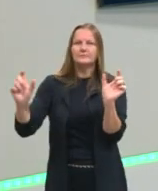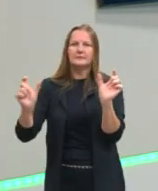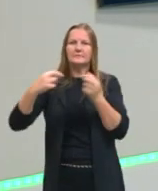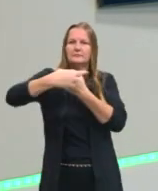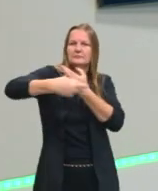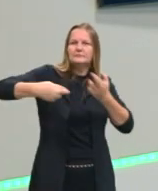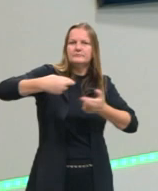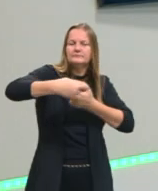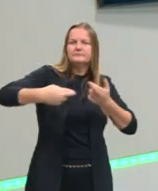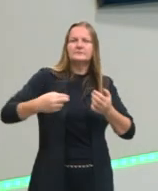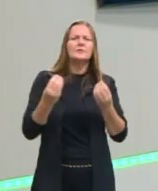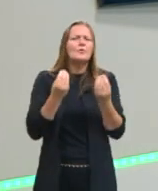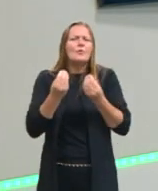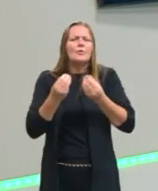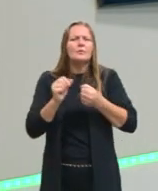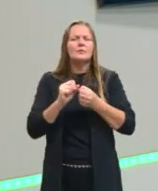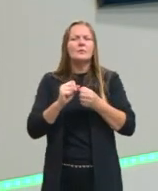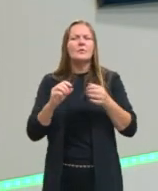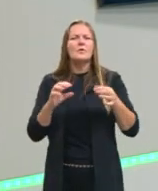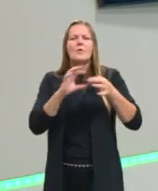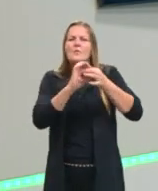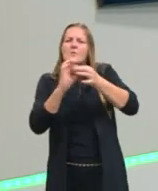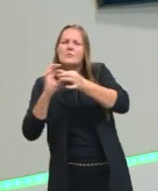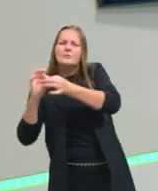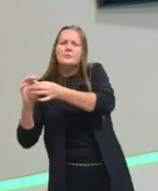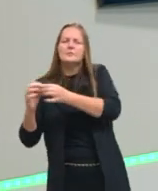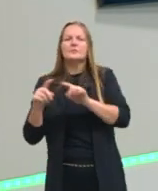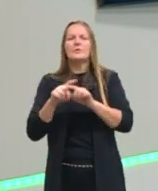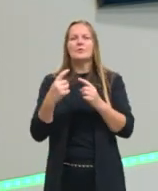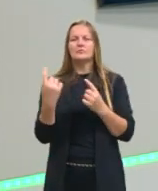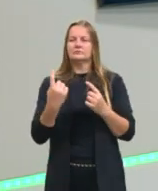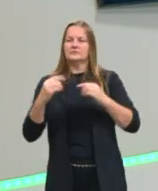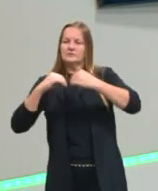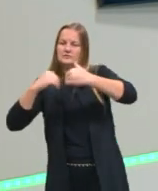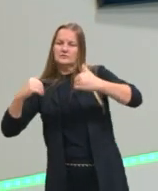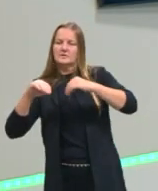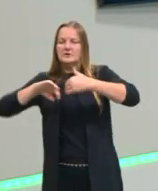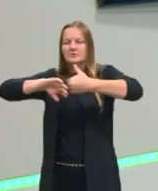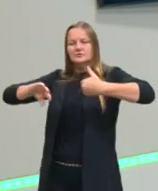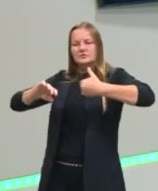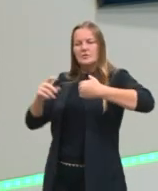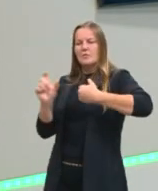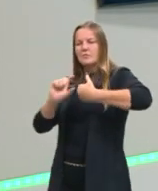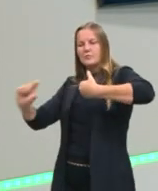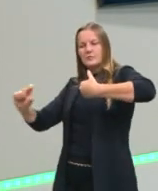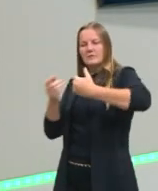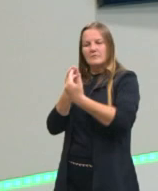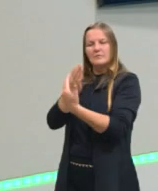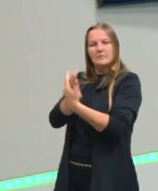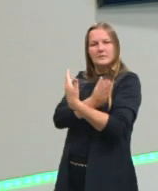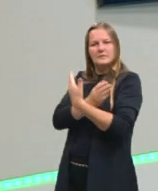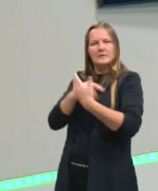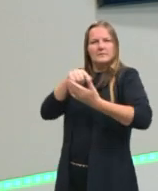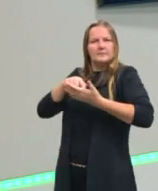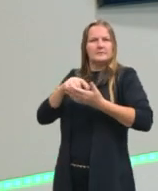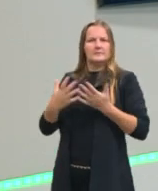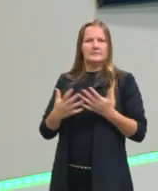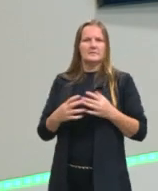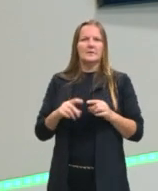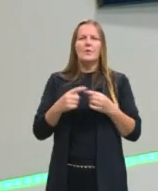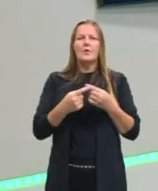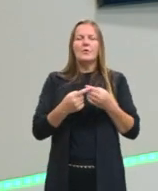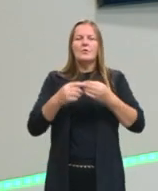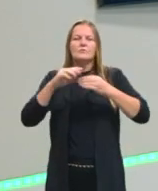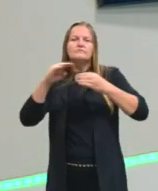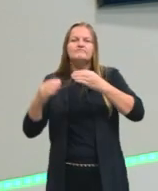Elas vão estabelecer uma relação de coordenação? Elas são independentes sozinhas uma da outra? Elas vão estabelecer uma relação de